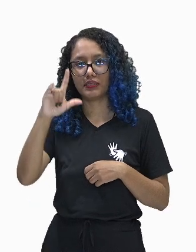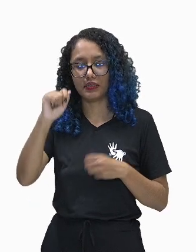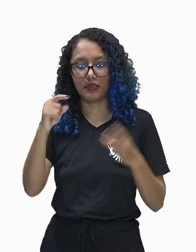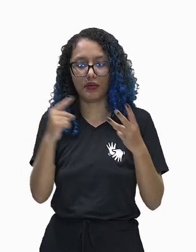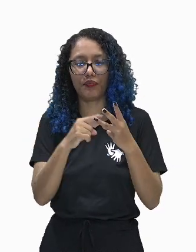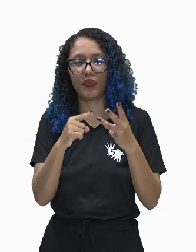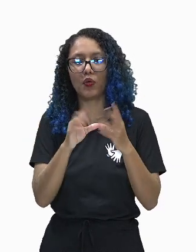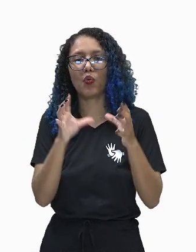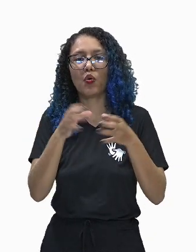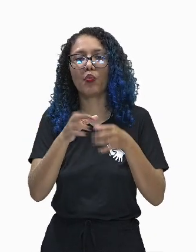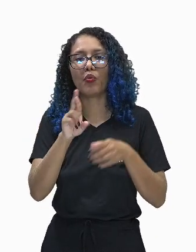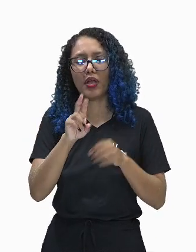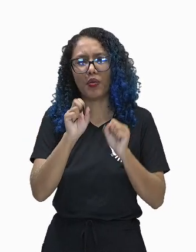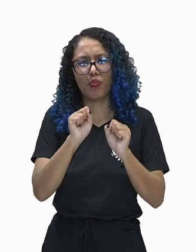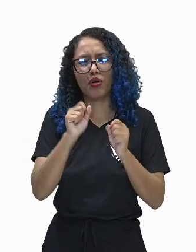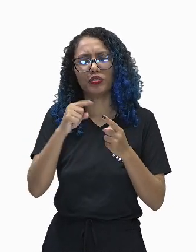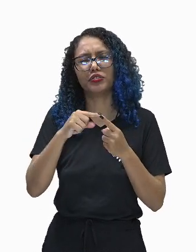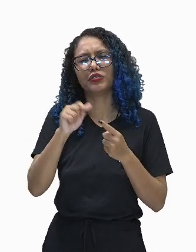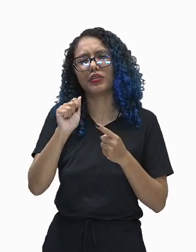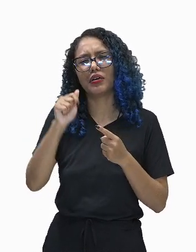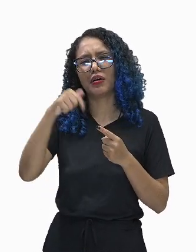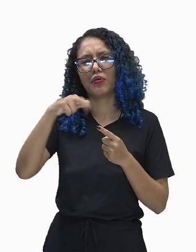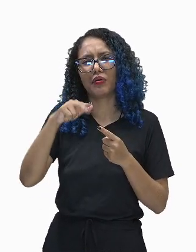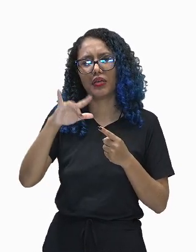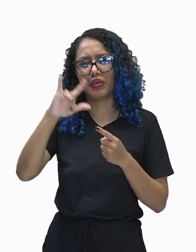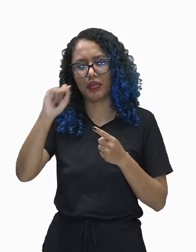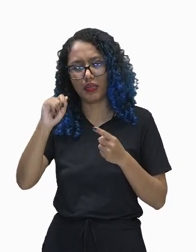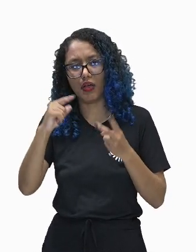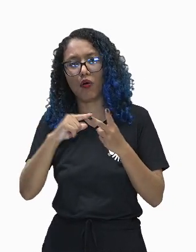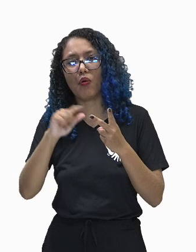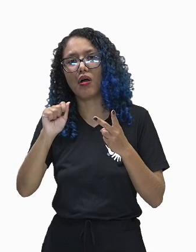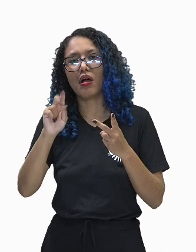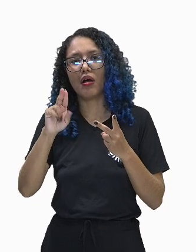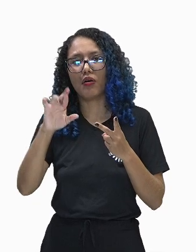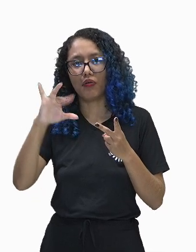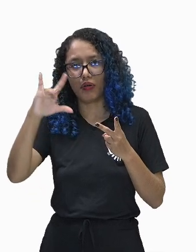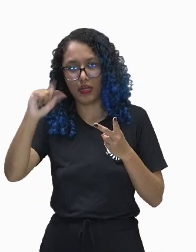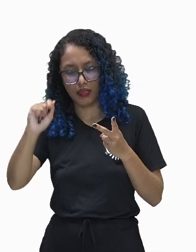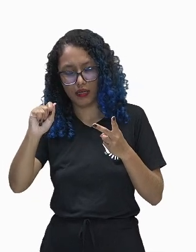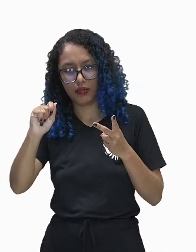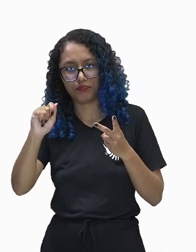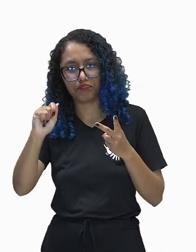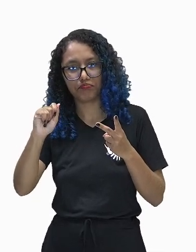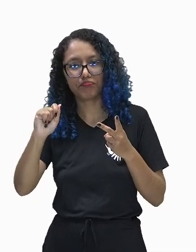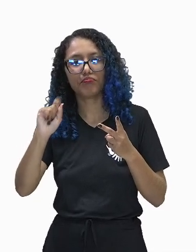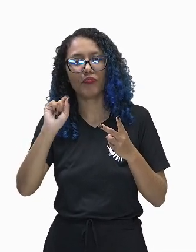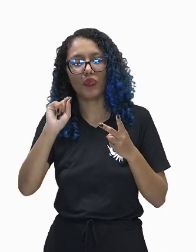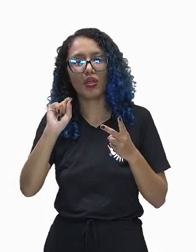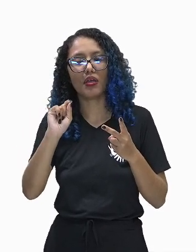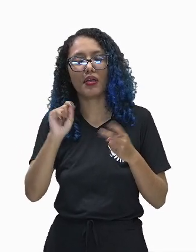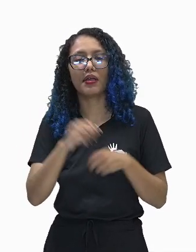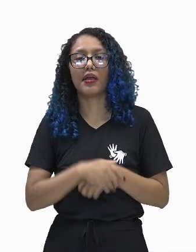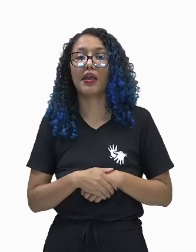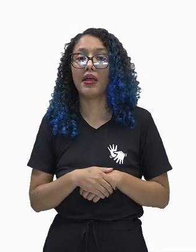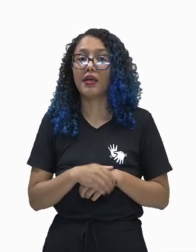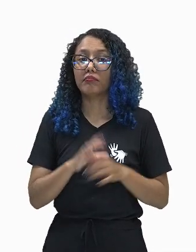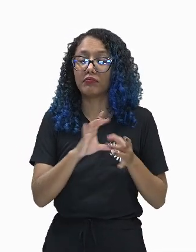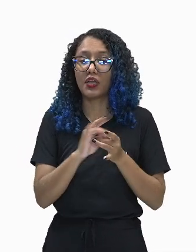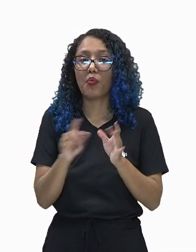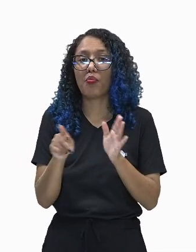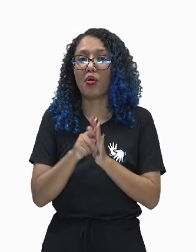ser um alquila ou arila, ele provém de uma cadeia de hidrocarboneto.